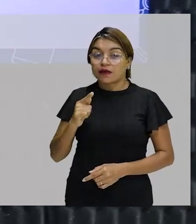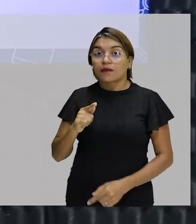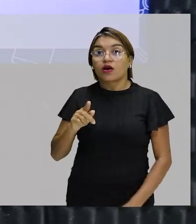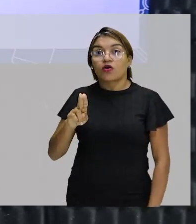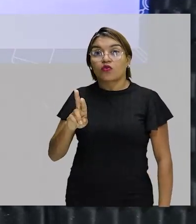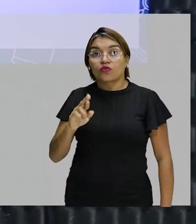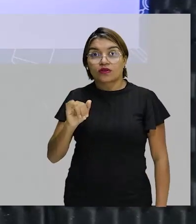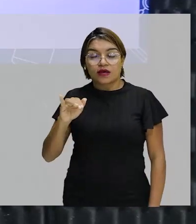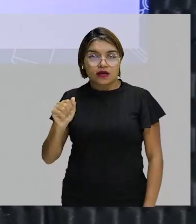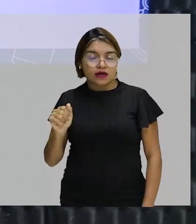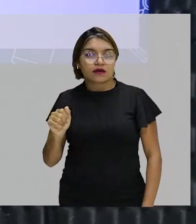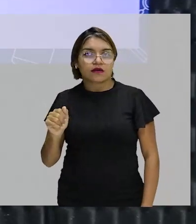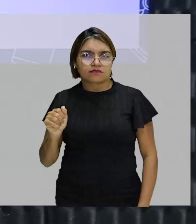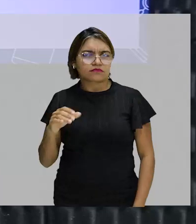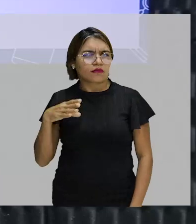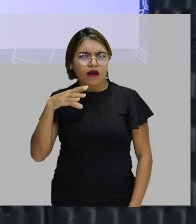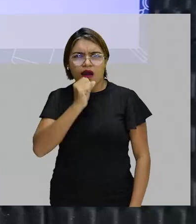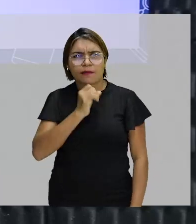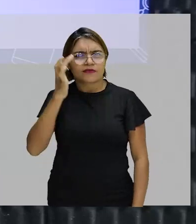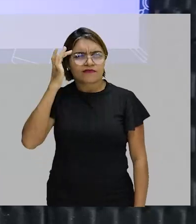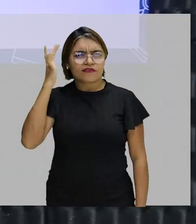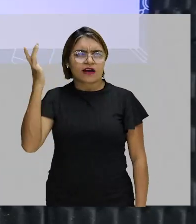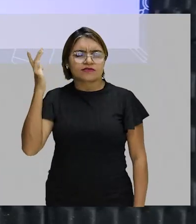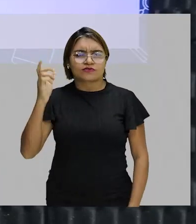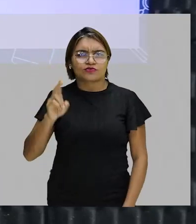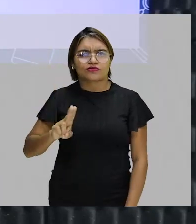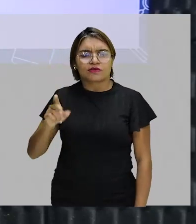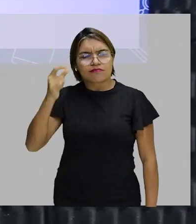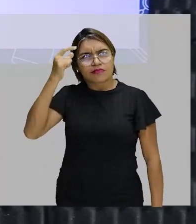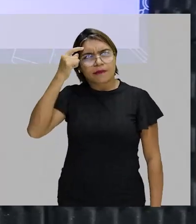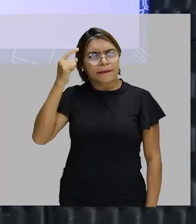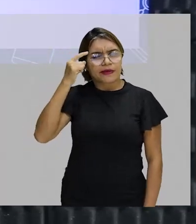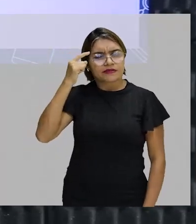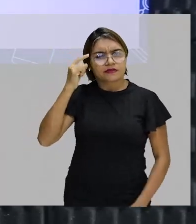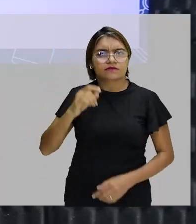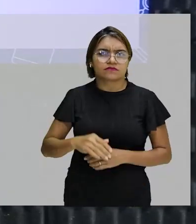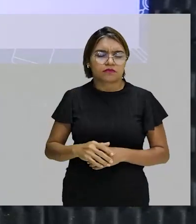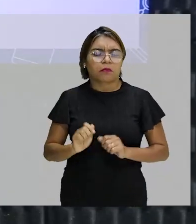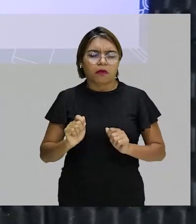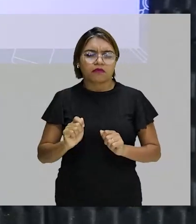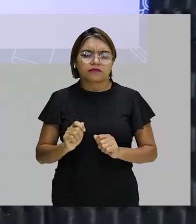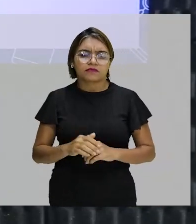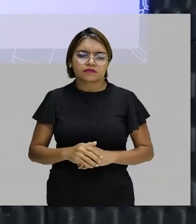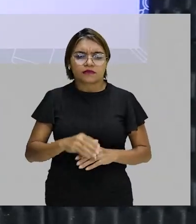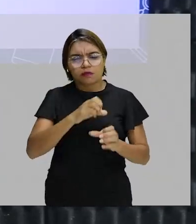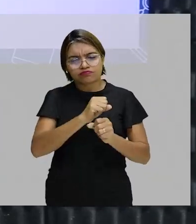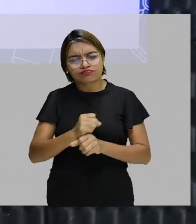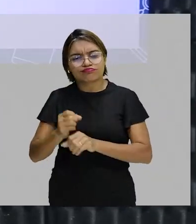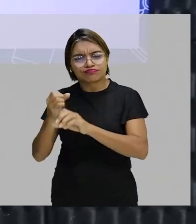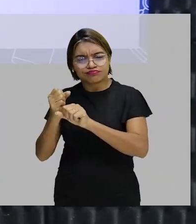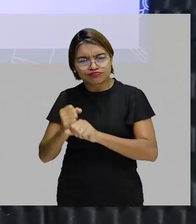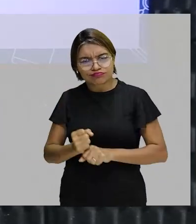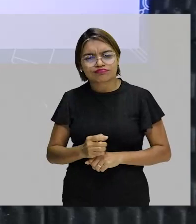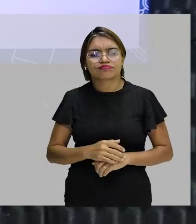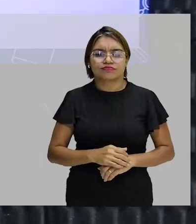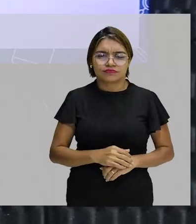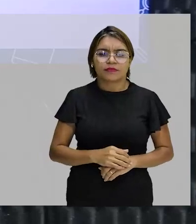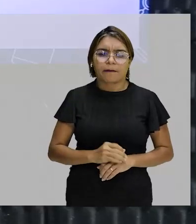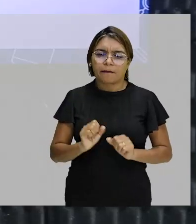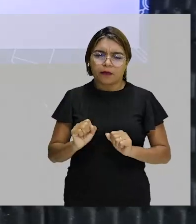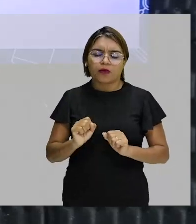cálculo, assim, de forma rapidinho, mentalmente. Mas você pode fazer, né? 0,2 vezes 6